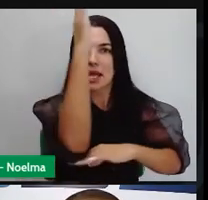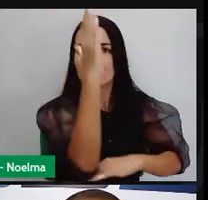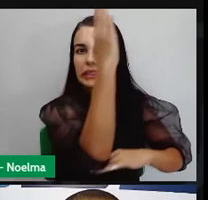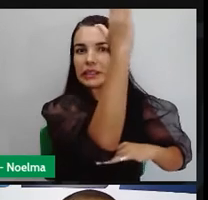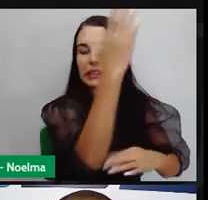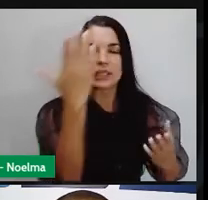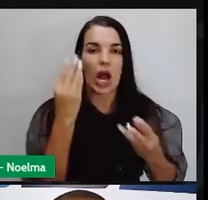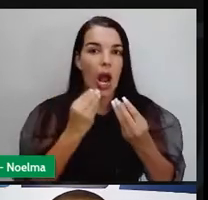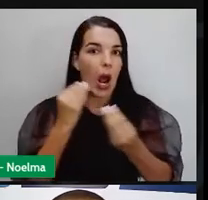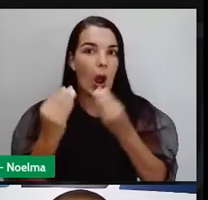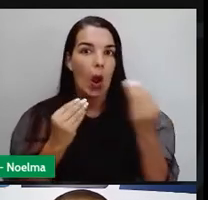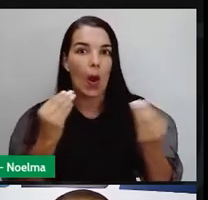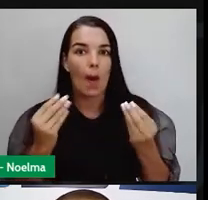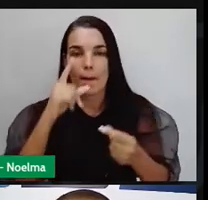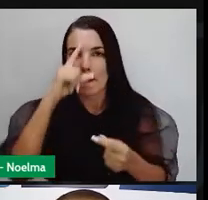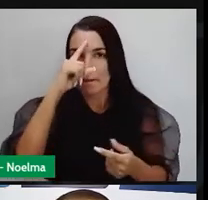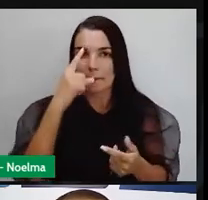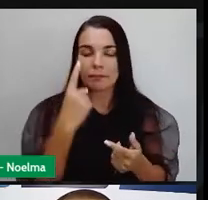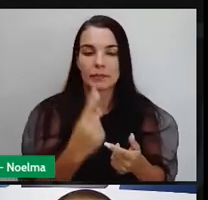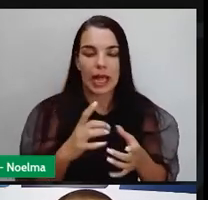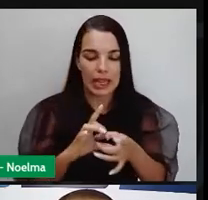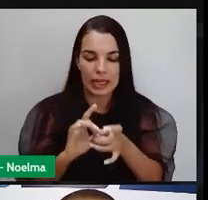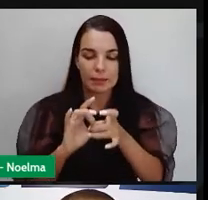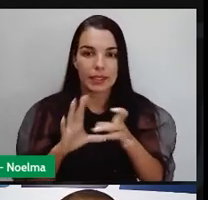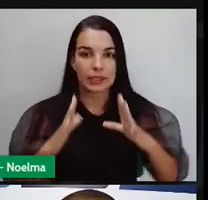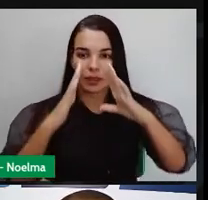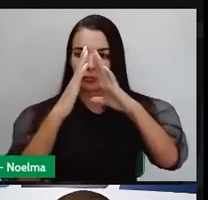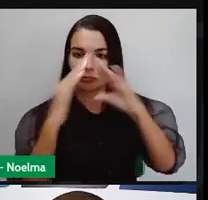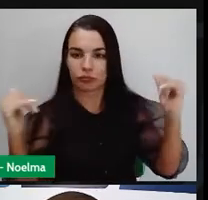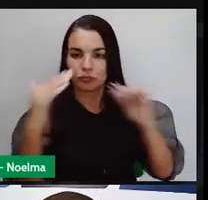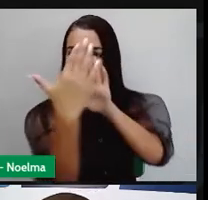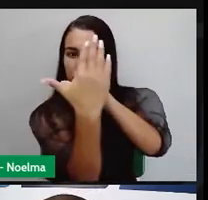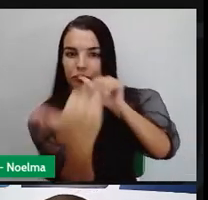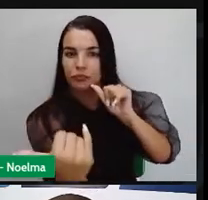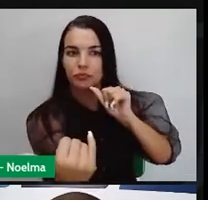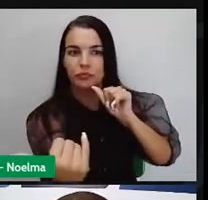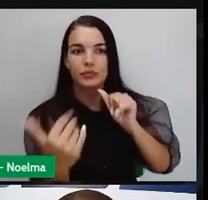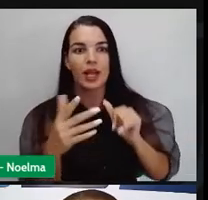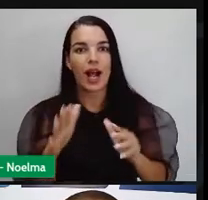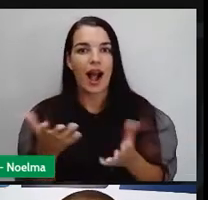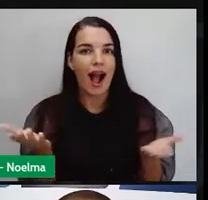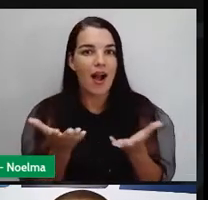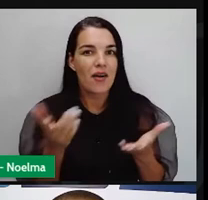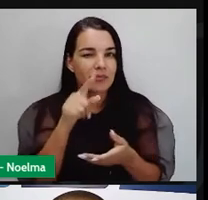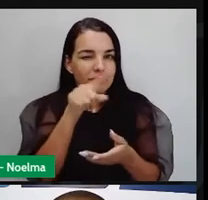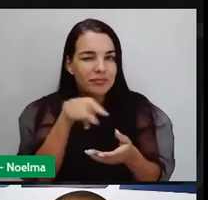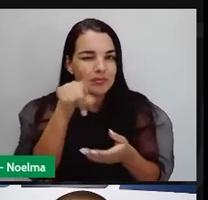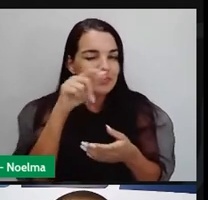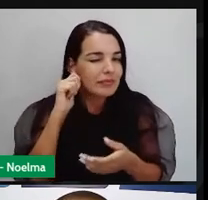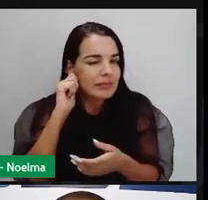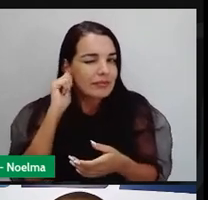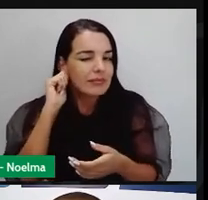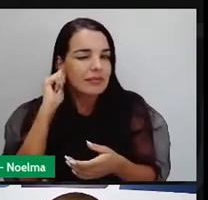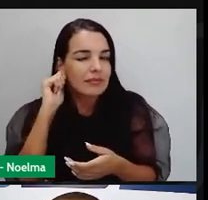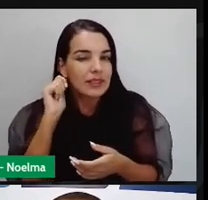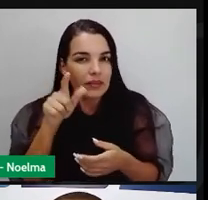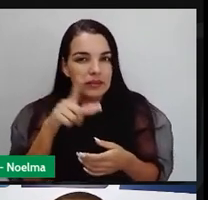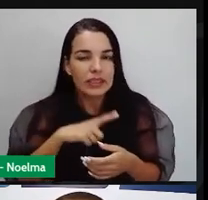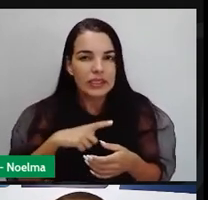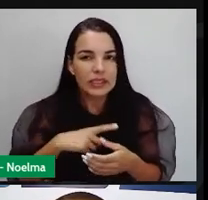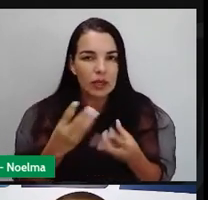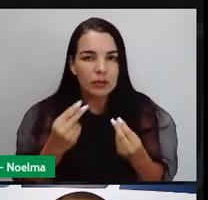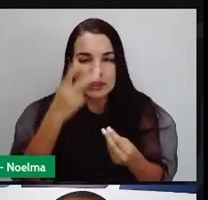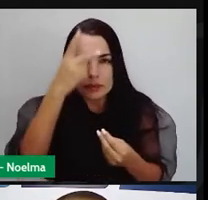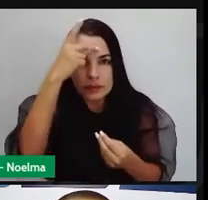permitiu que os egípcios construíssem as grandes pirâmides. E aí eu vou dar um puxão de orelha dos meus alunos. Tem muita gente que